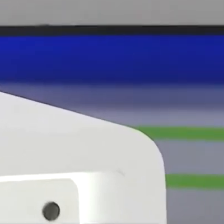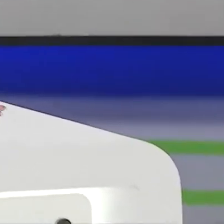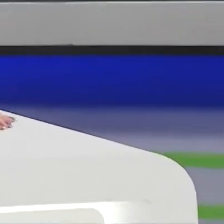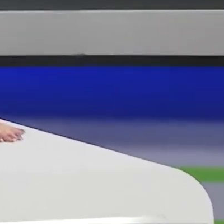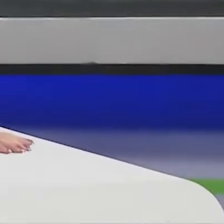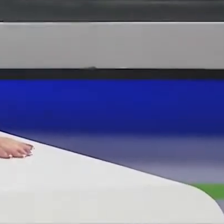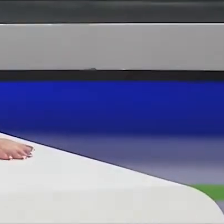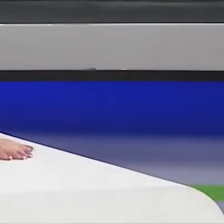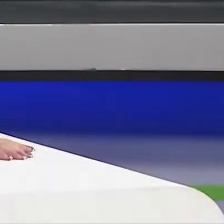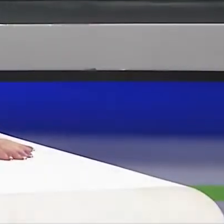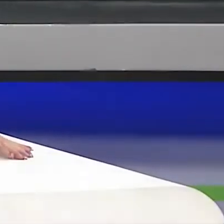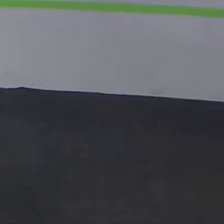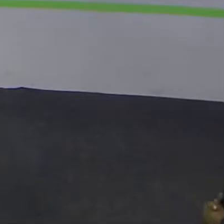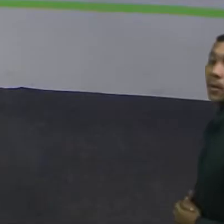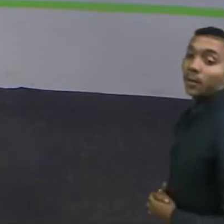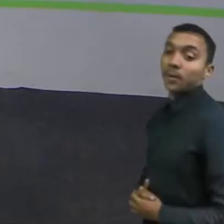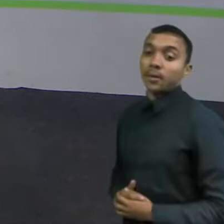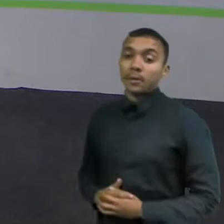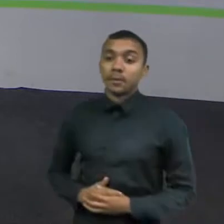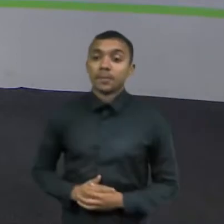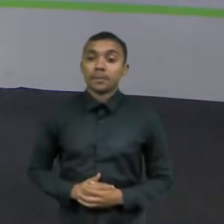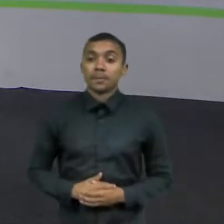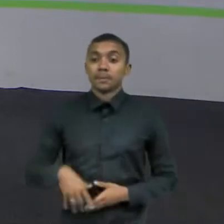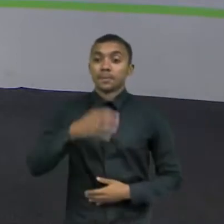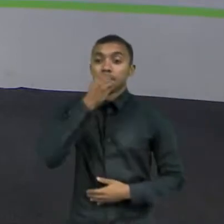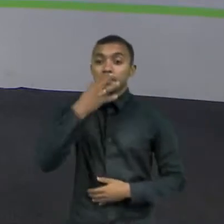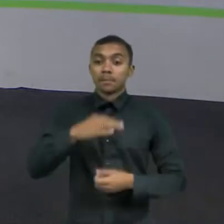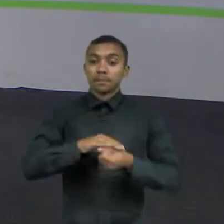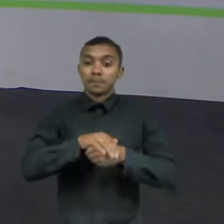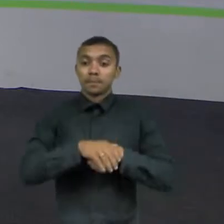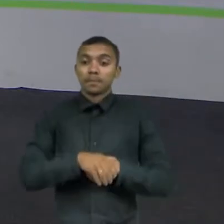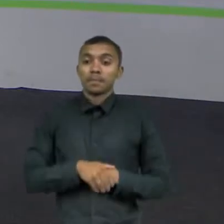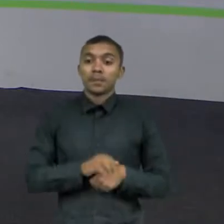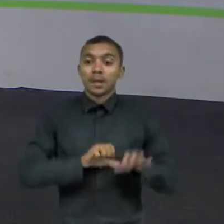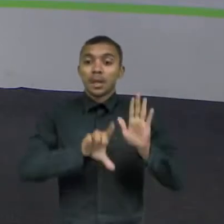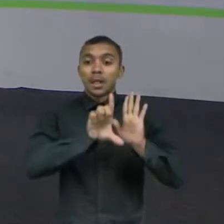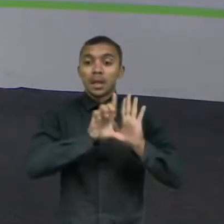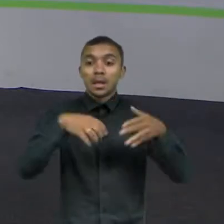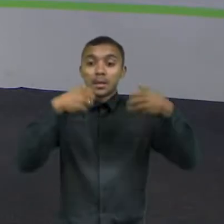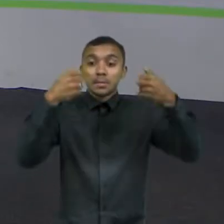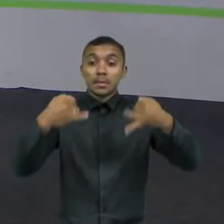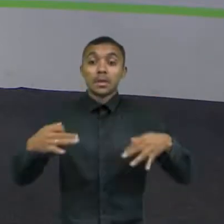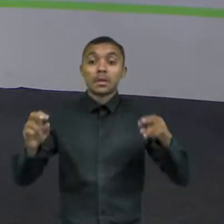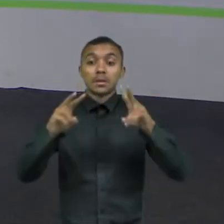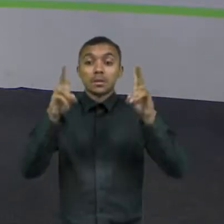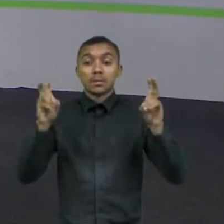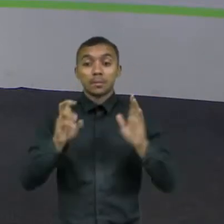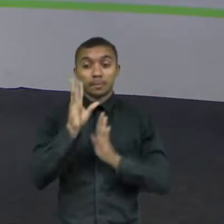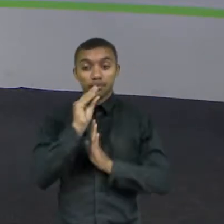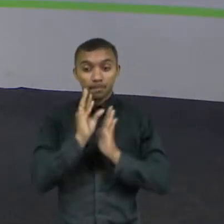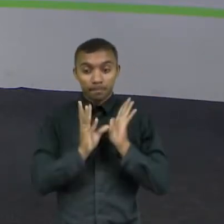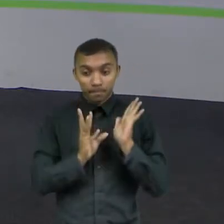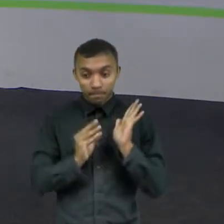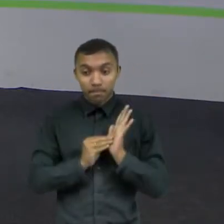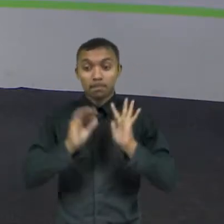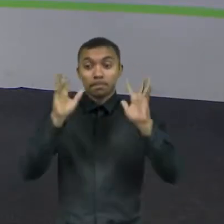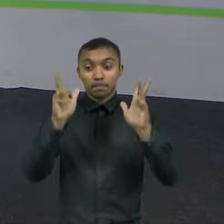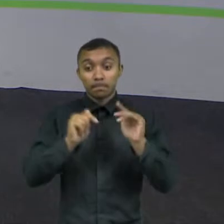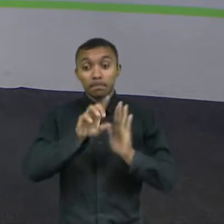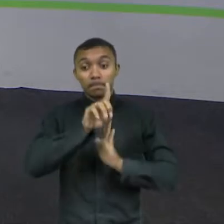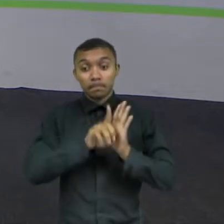Boa noite. Sancionada lei que prevê inclusão de conteúdos sobre direito e